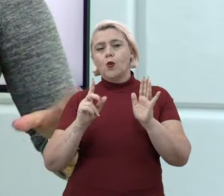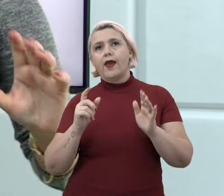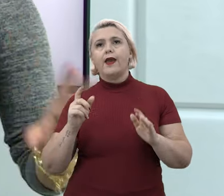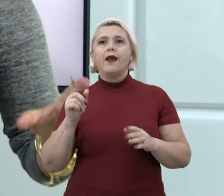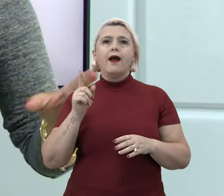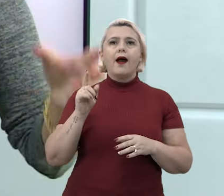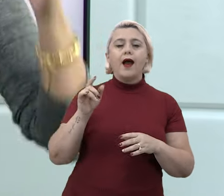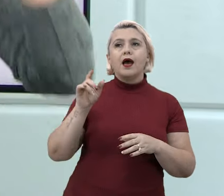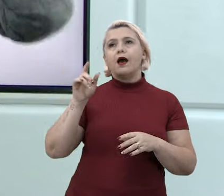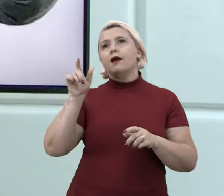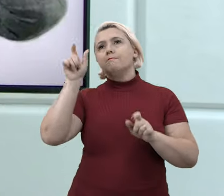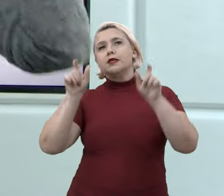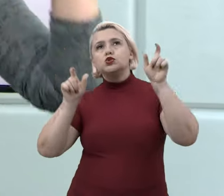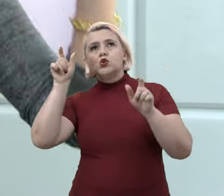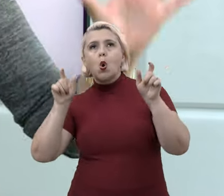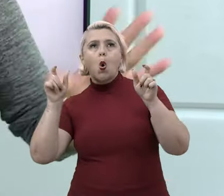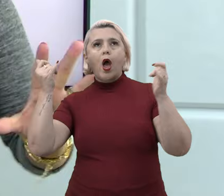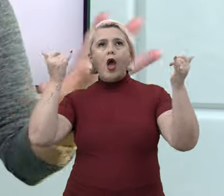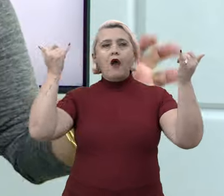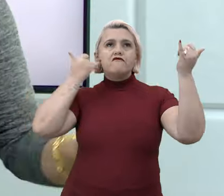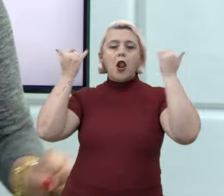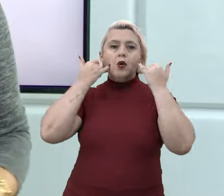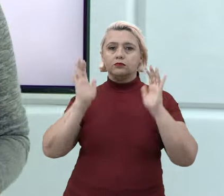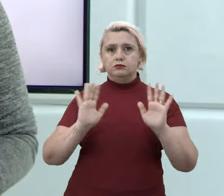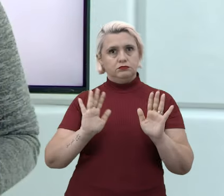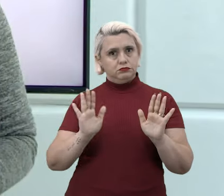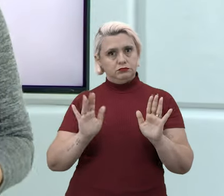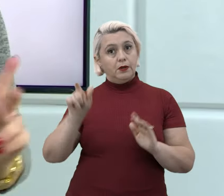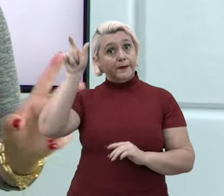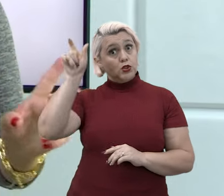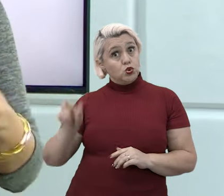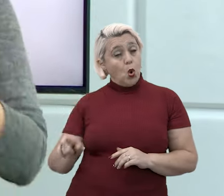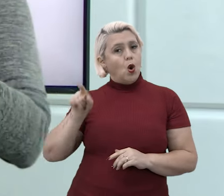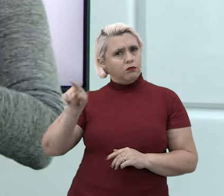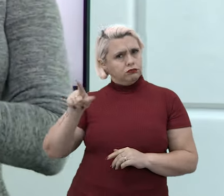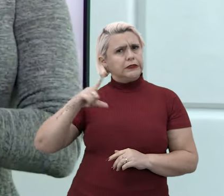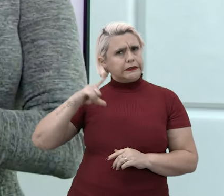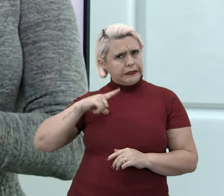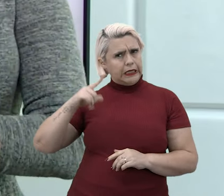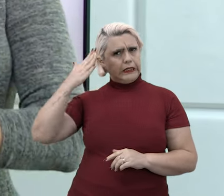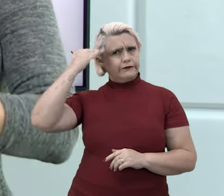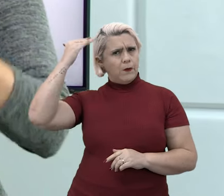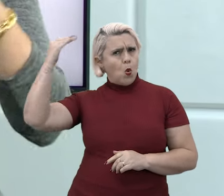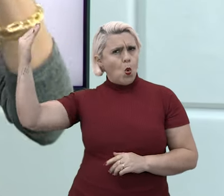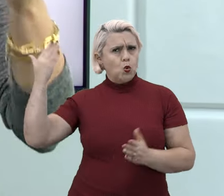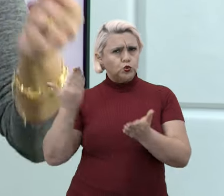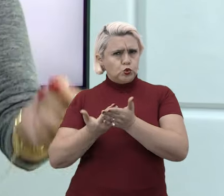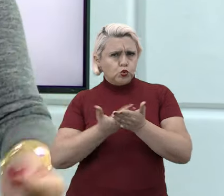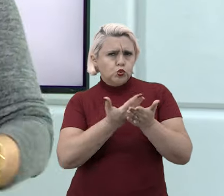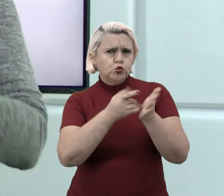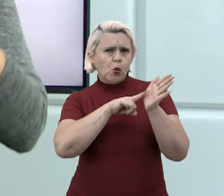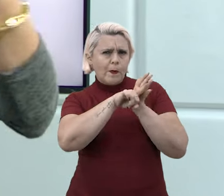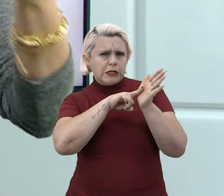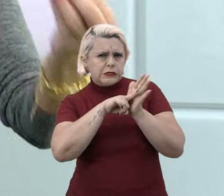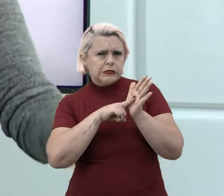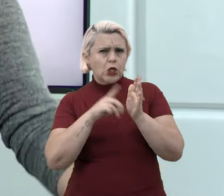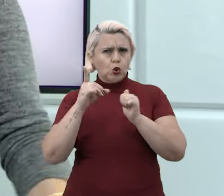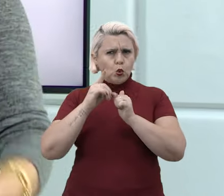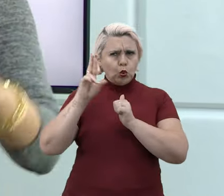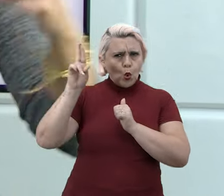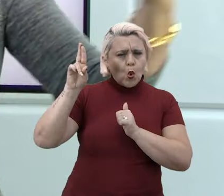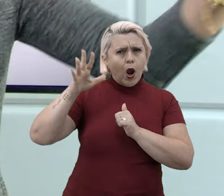Por que não fica aquela coisa de, ai, as vozes da minha cabeça disseram isso? Não, foi o fulano que é um estudioso, um